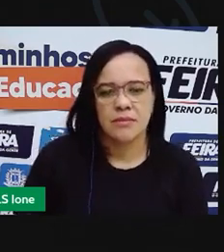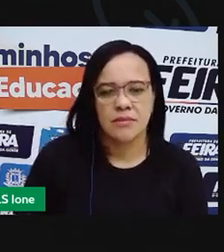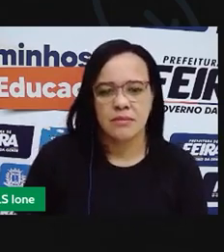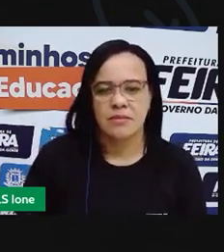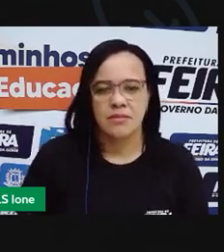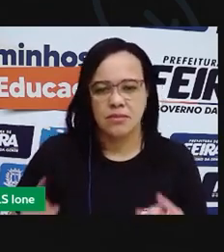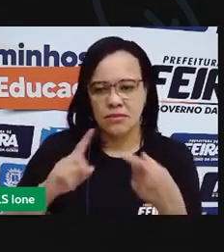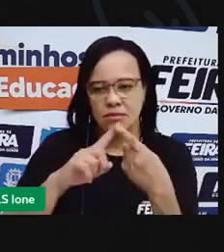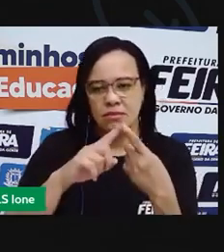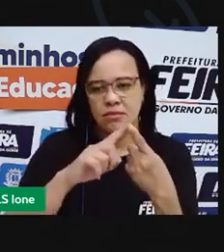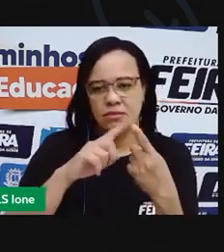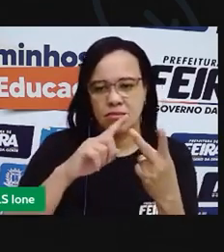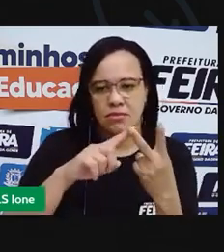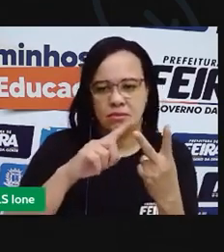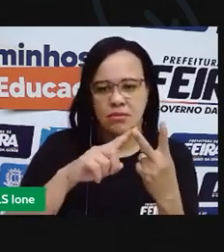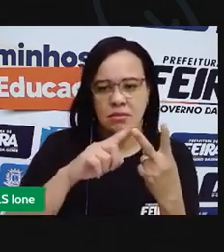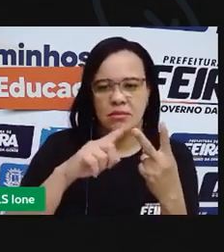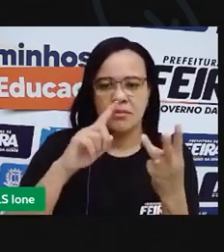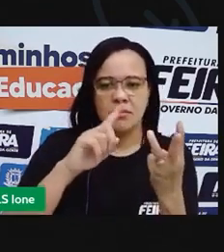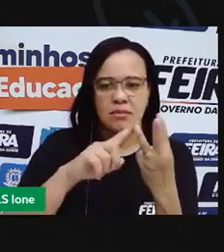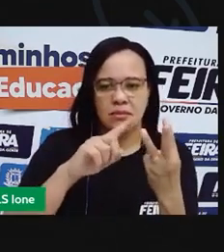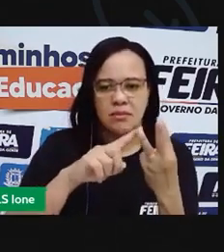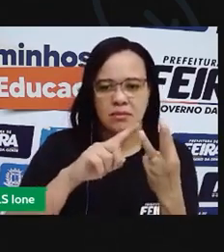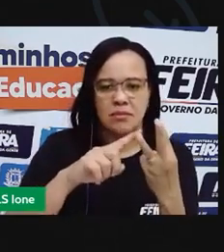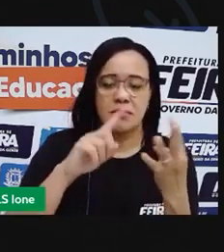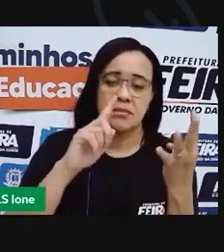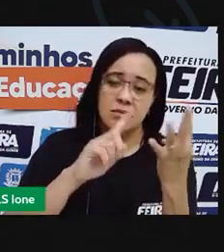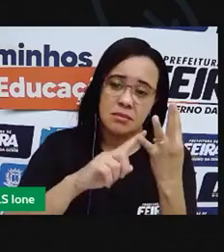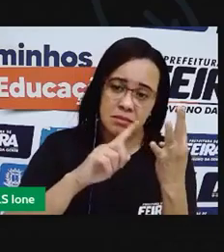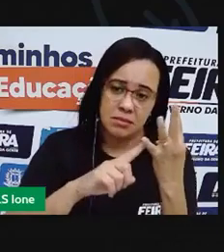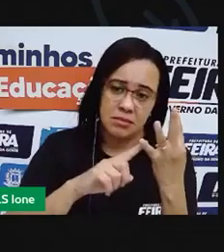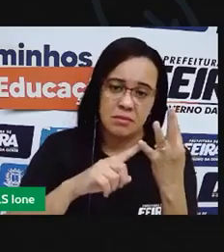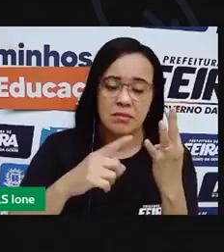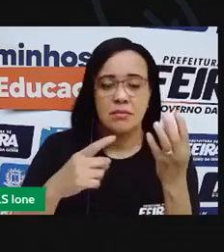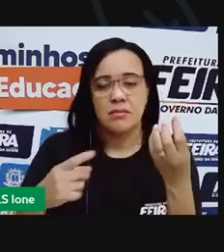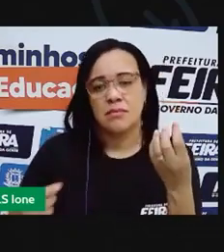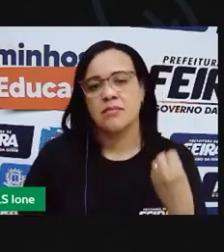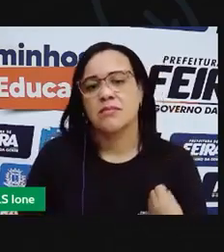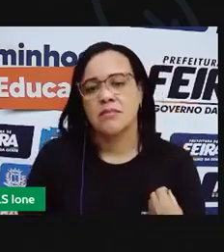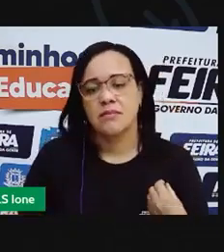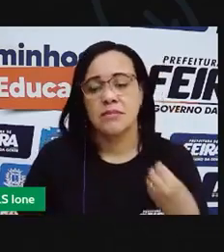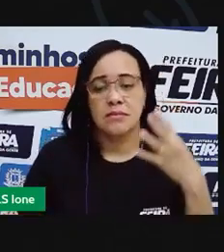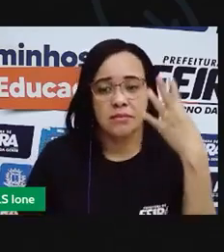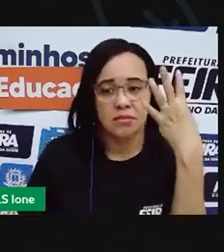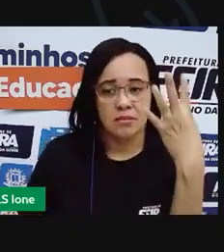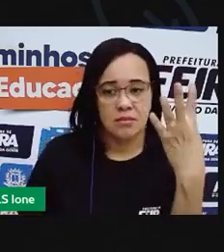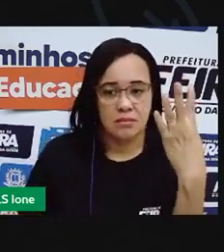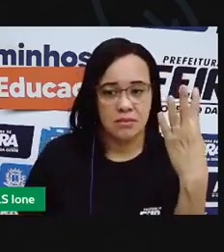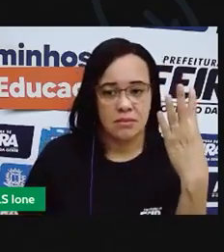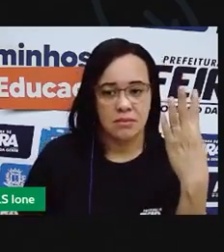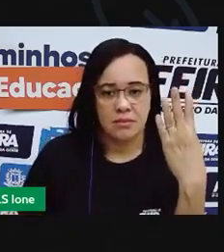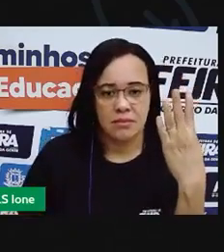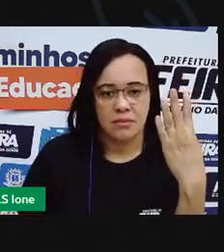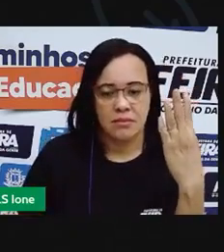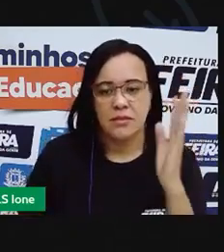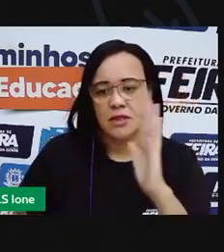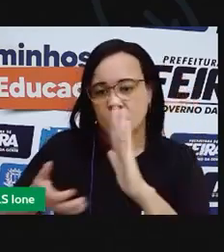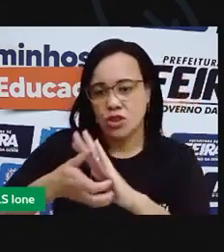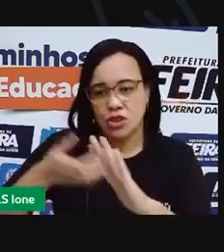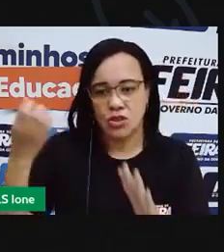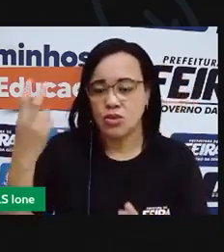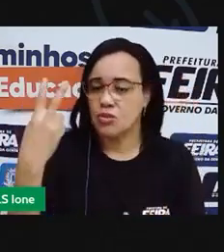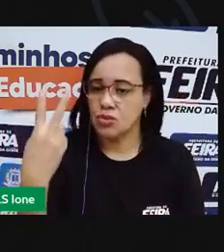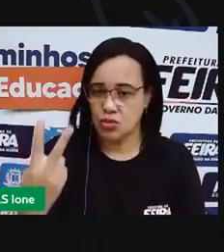um dois três quatro eu retirei dois